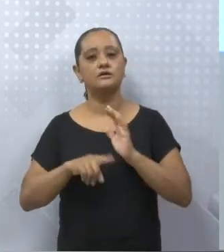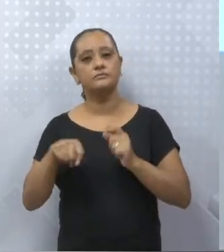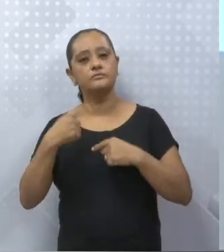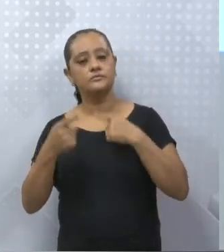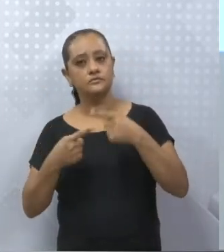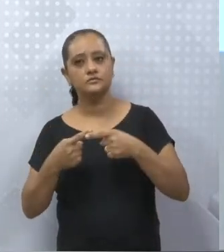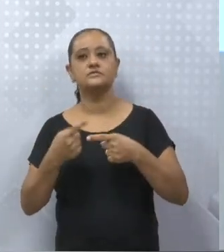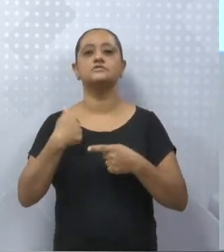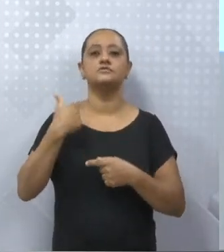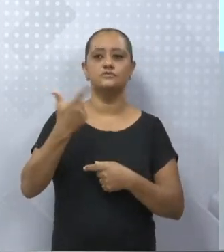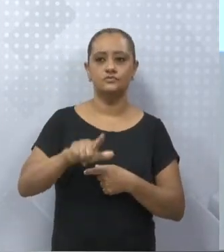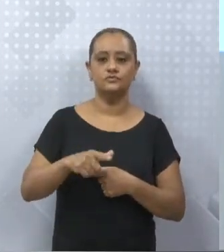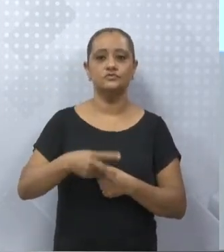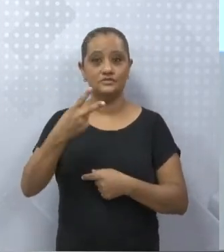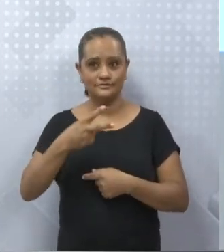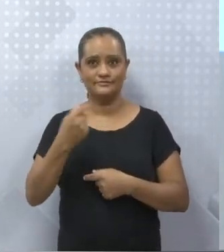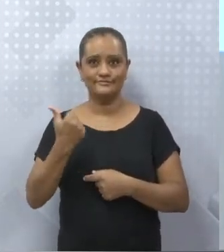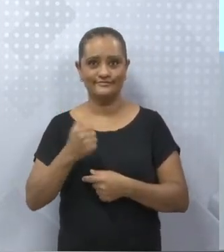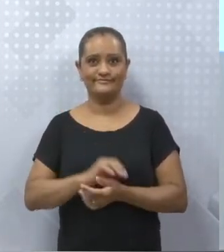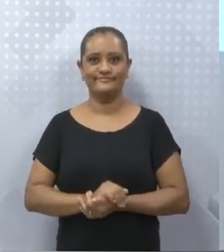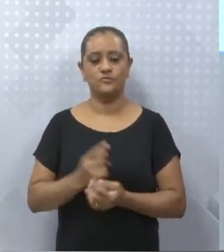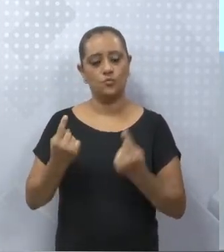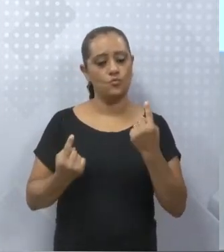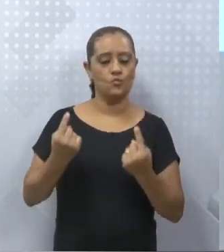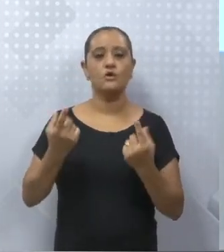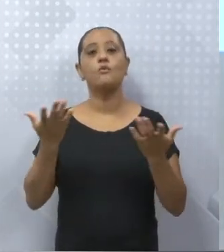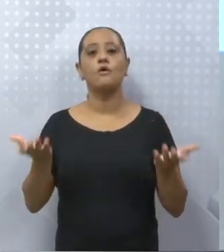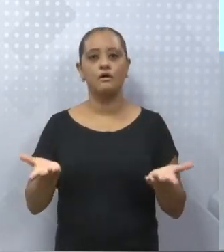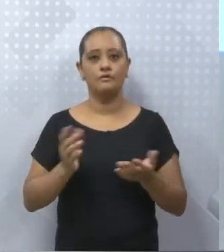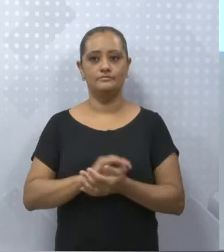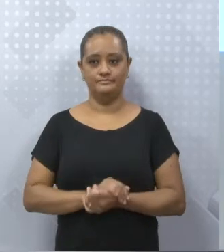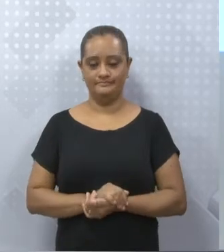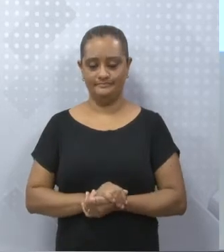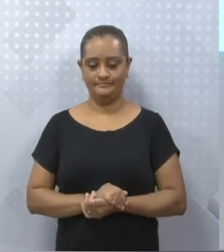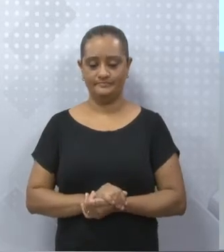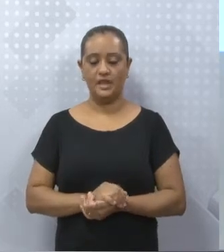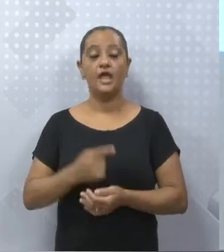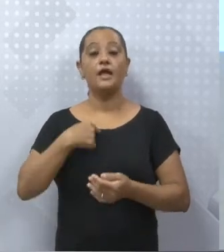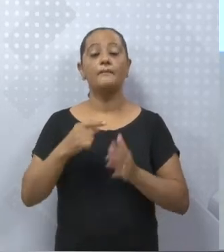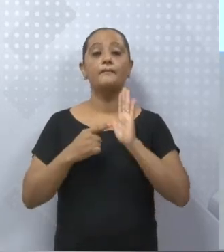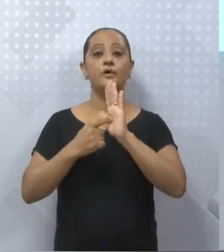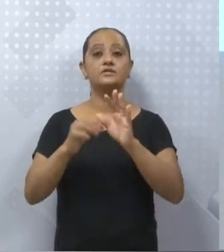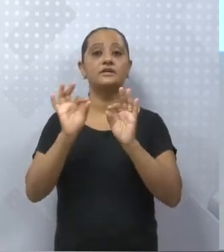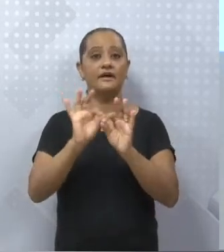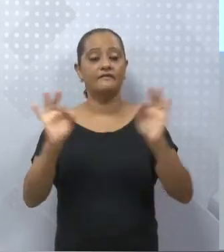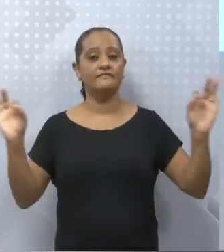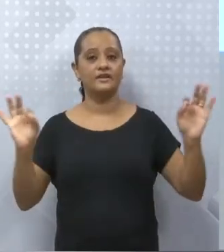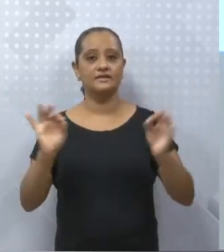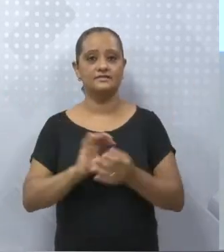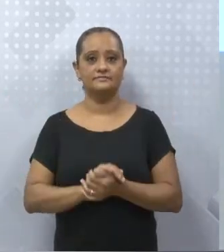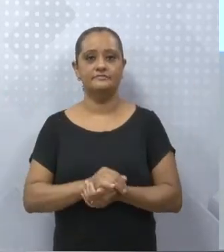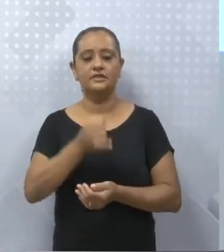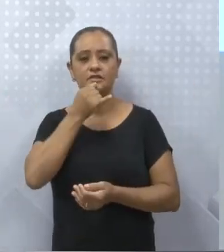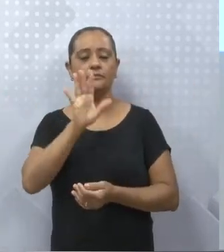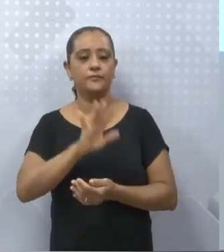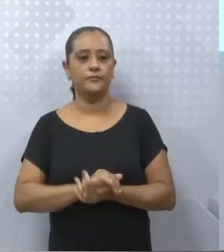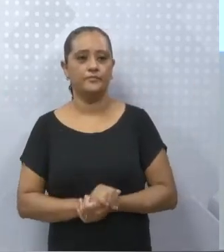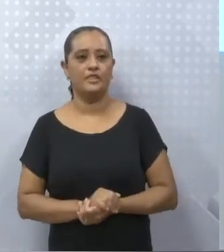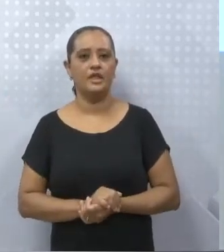você lá na sala, conversando com seu amiguinho, ou o professor entrou e você disse, professor, posso entrar?